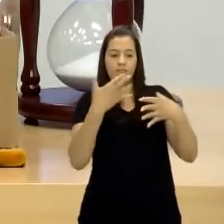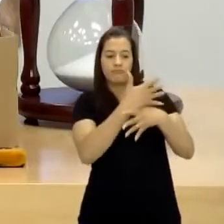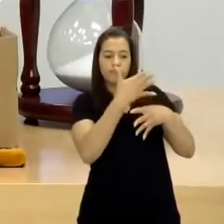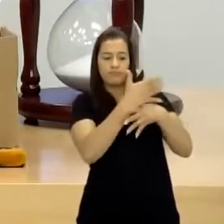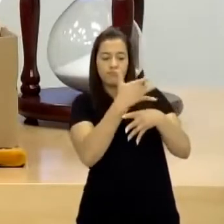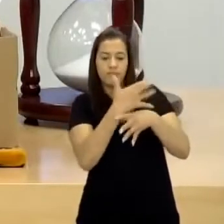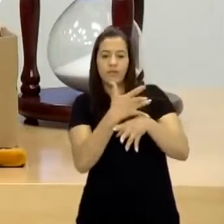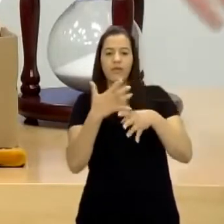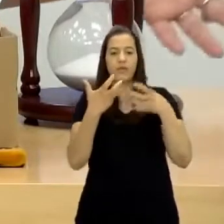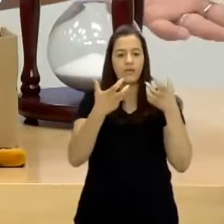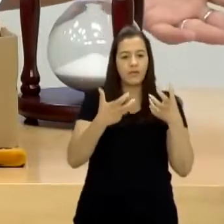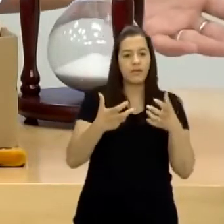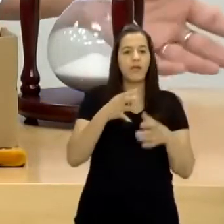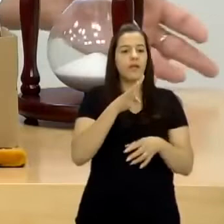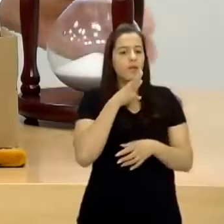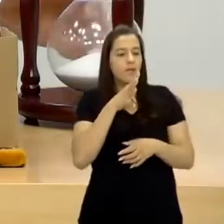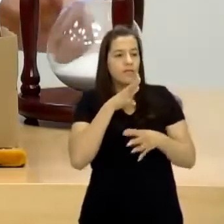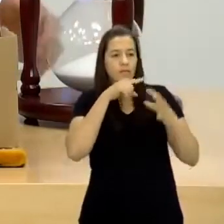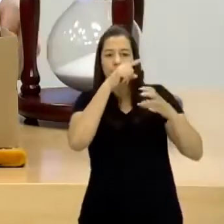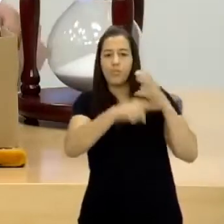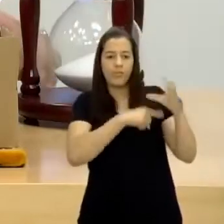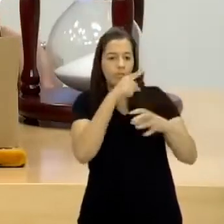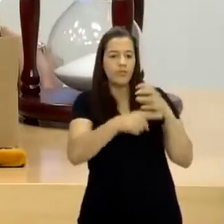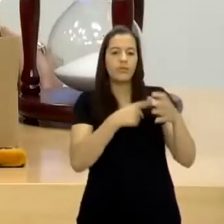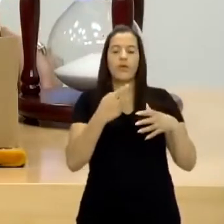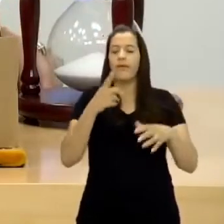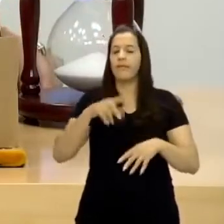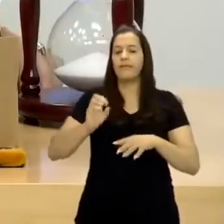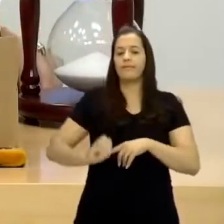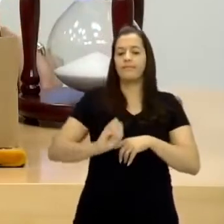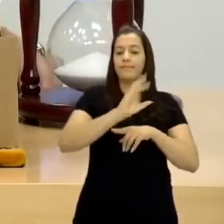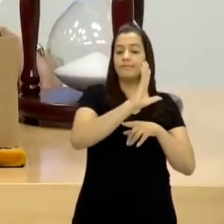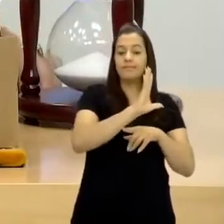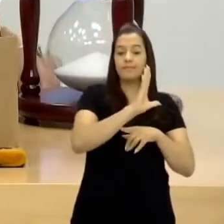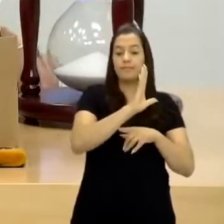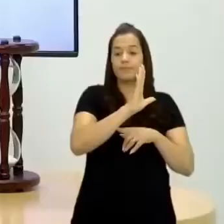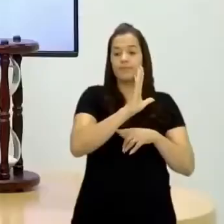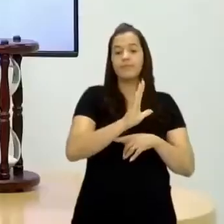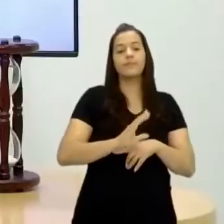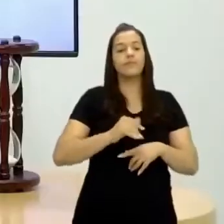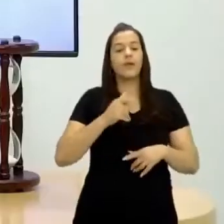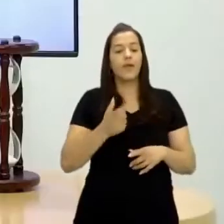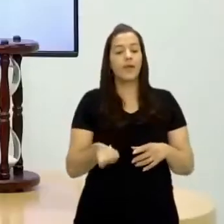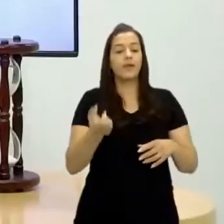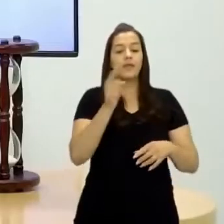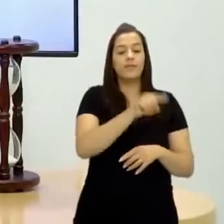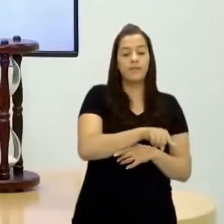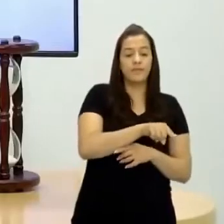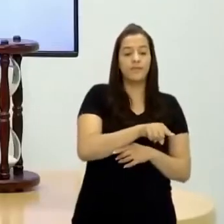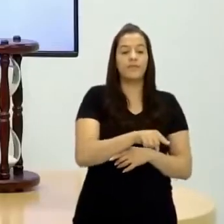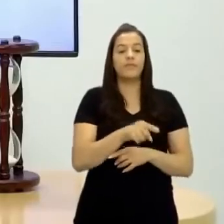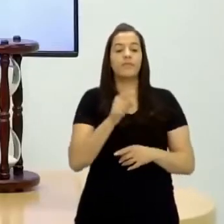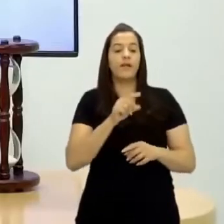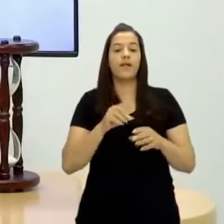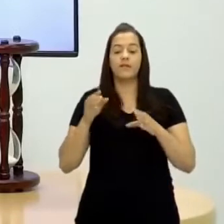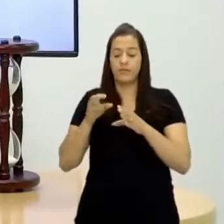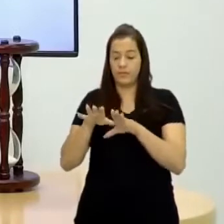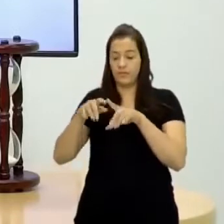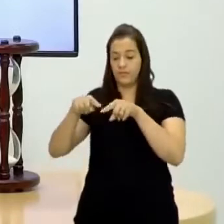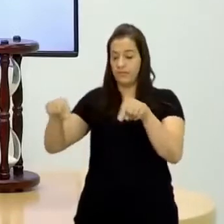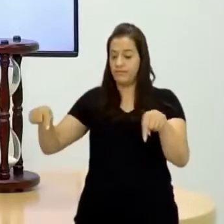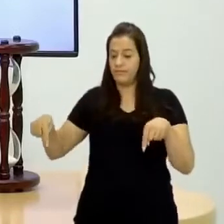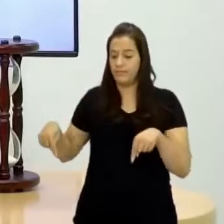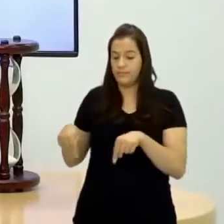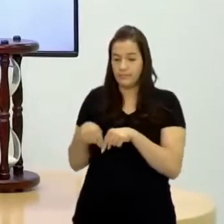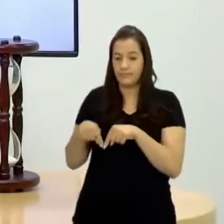atravessar o Mediterrâneo, conhecer o mundo. Aí, ele pega e sai. Sai do feudo. Feudo. E quando ele sai do feudo